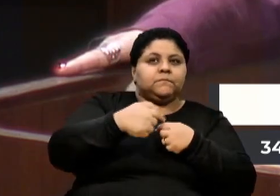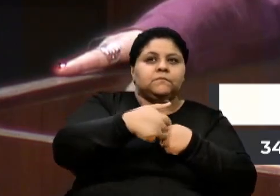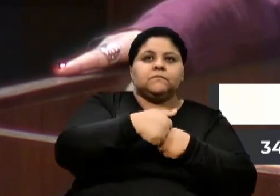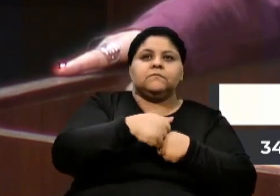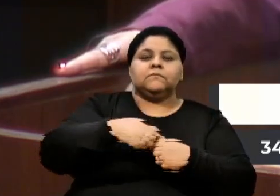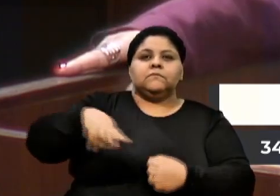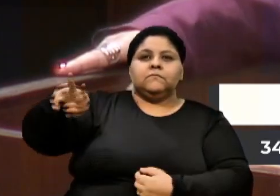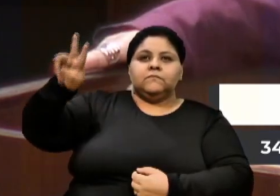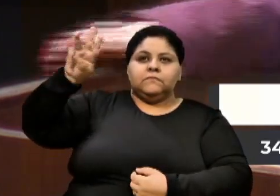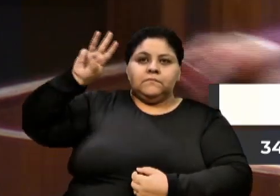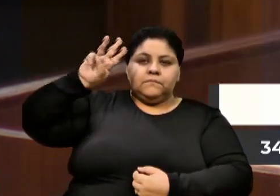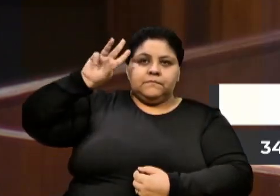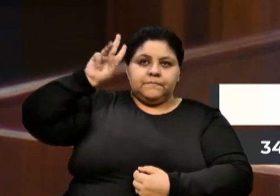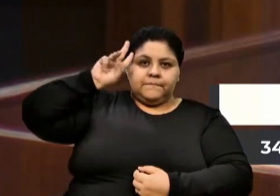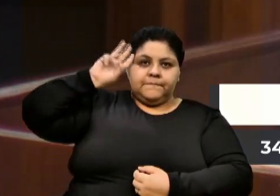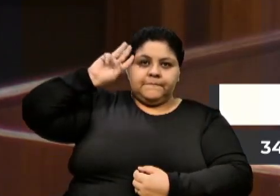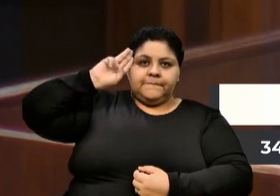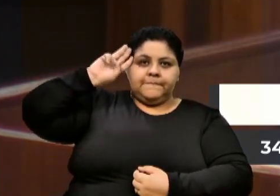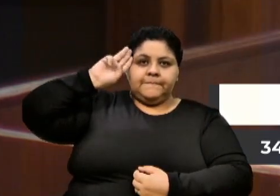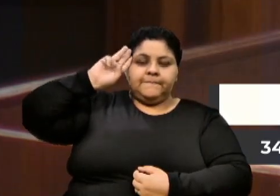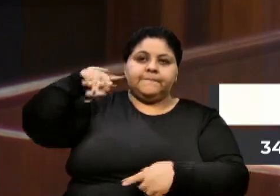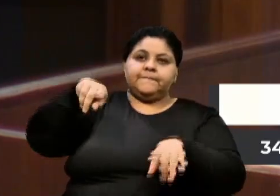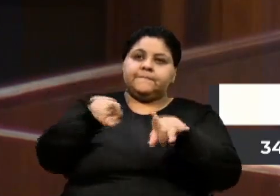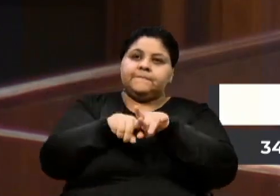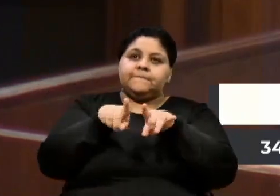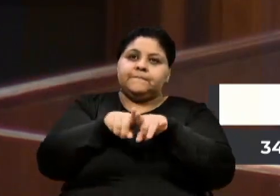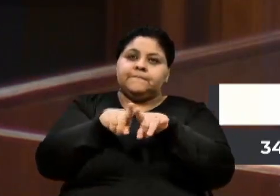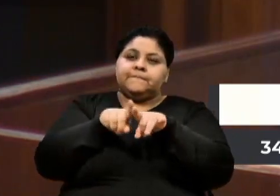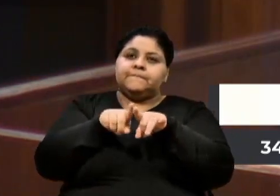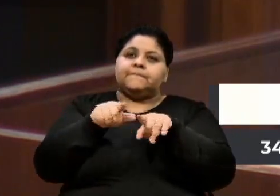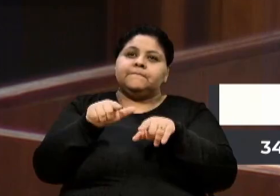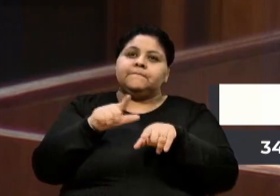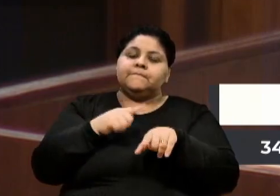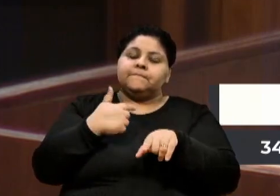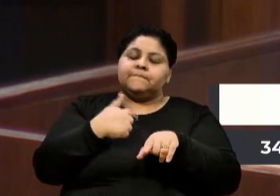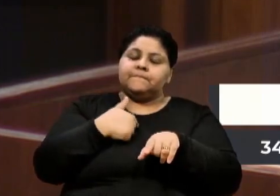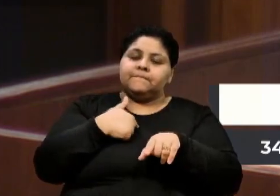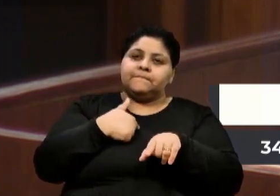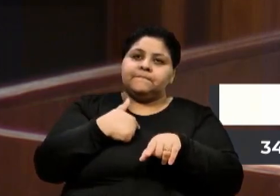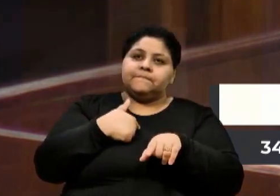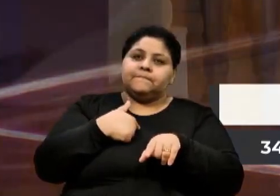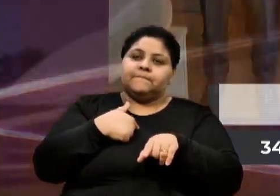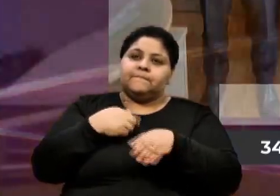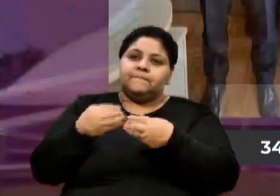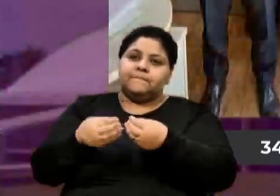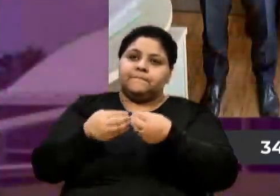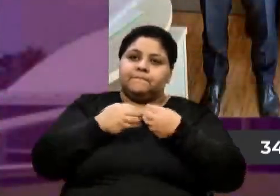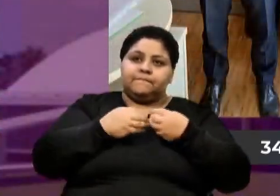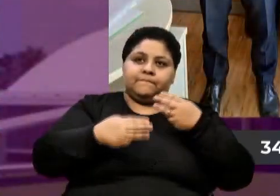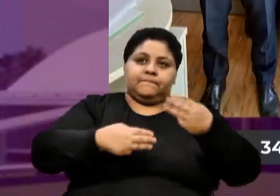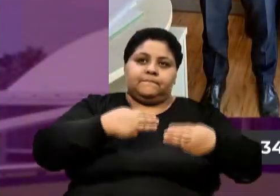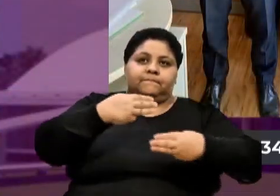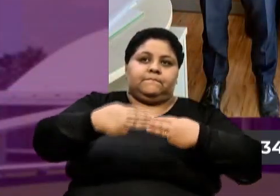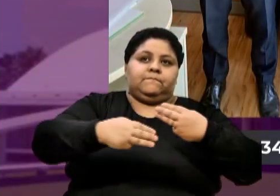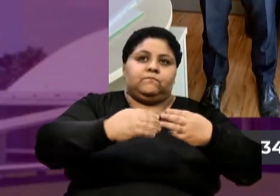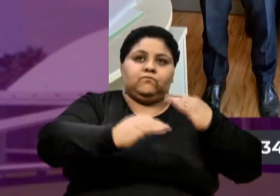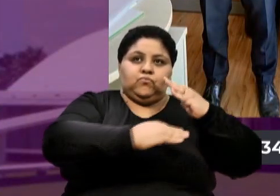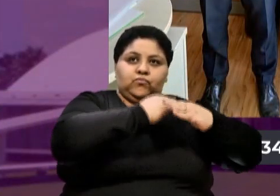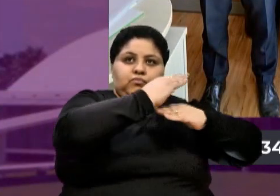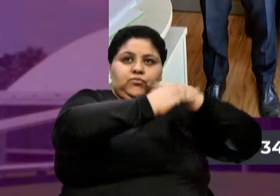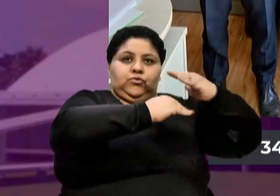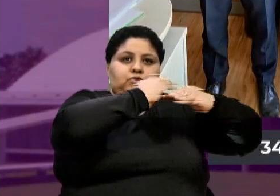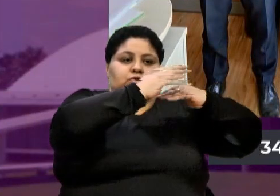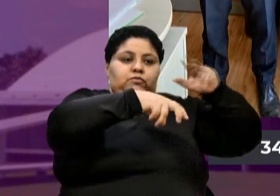terça ainda, eu estive no Ministério de Desenvolvimento Agrário.